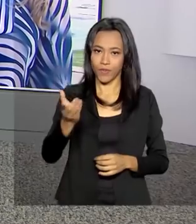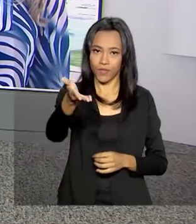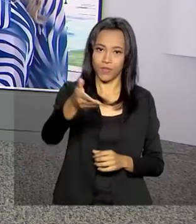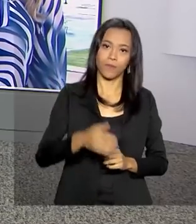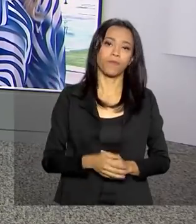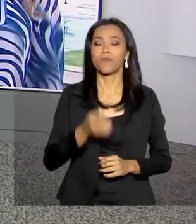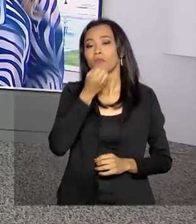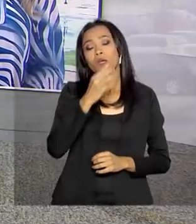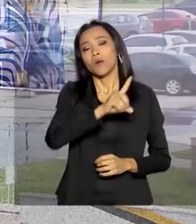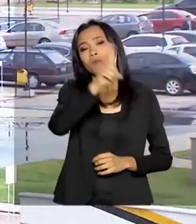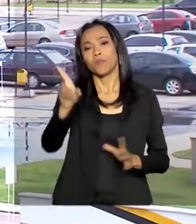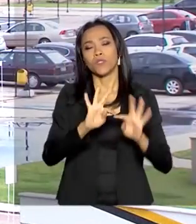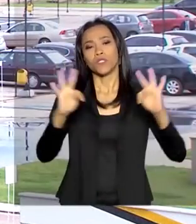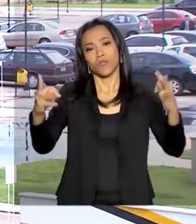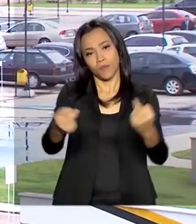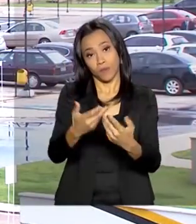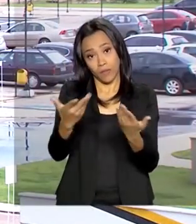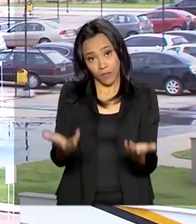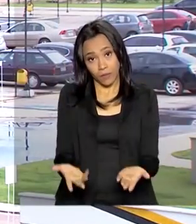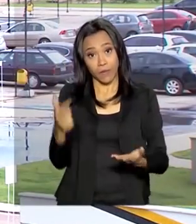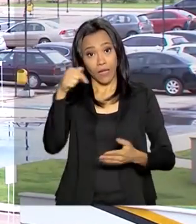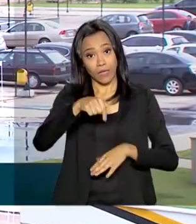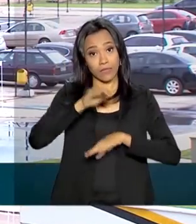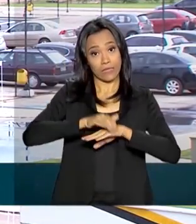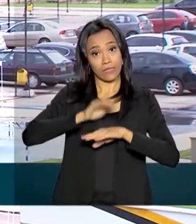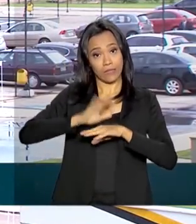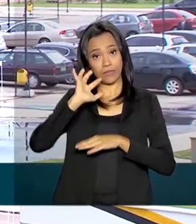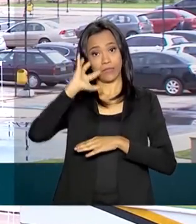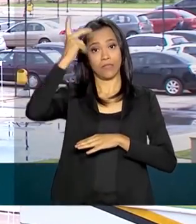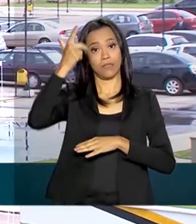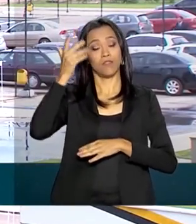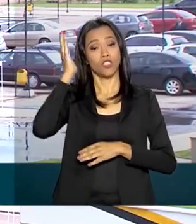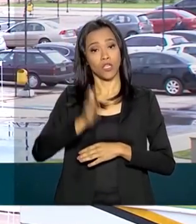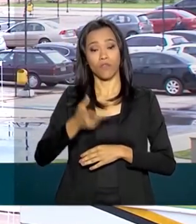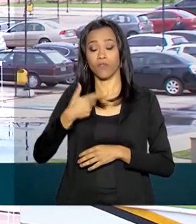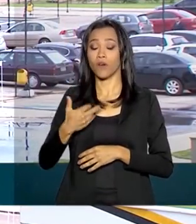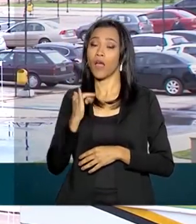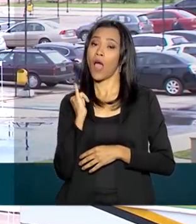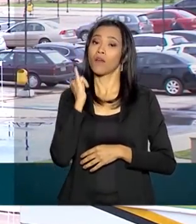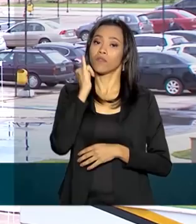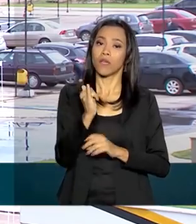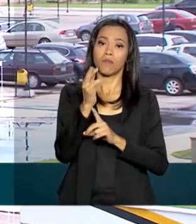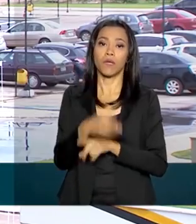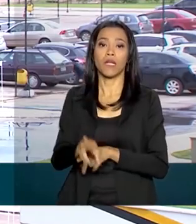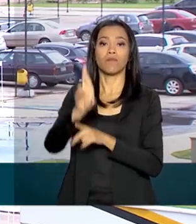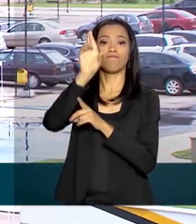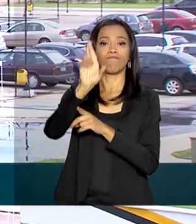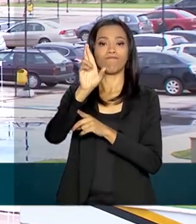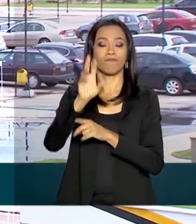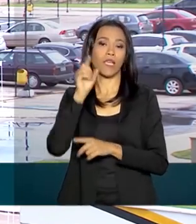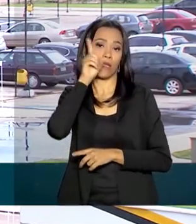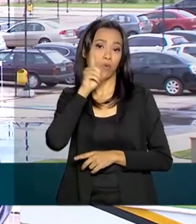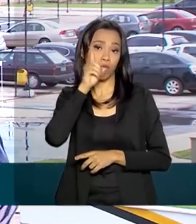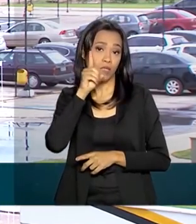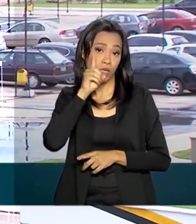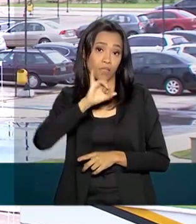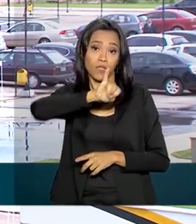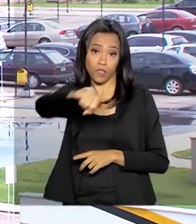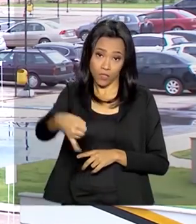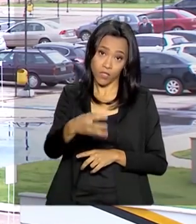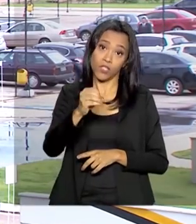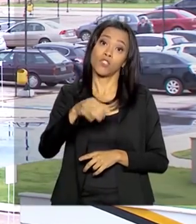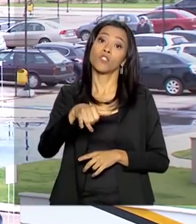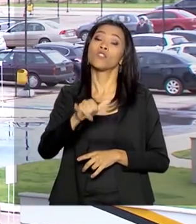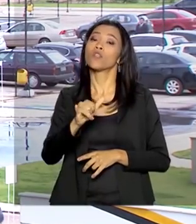Carla, bom dia a você e a todos. Olha, essa decisão foi anunciada pela líder do governo no Congresso, a deputada Joyce Hasselman. A